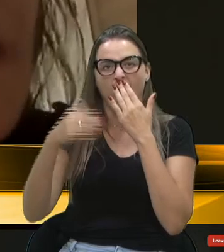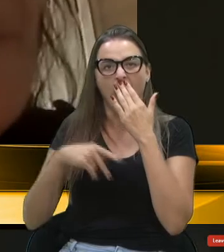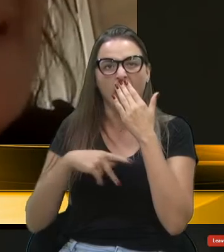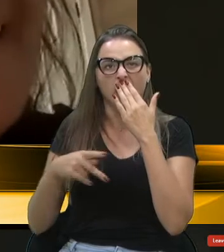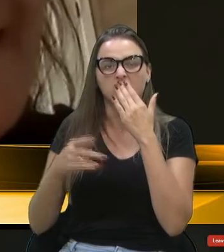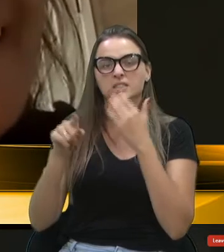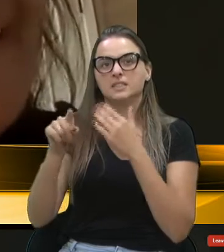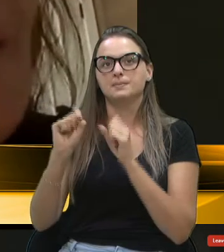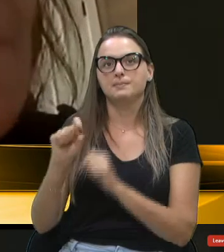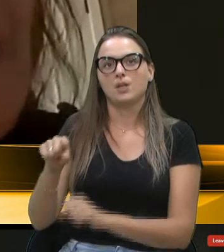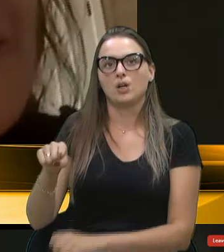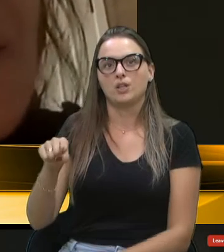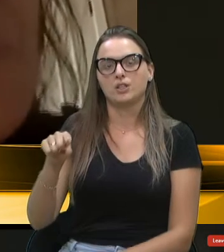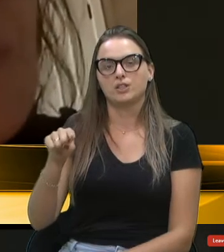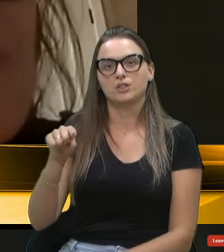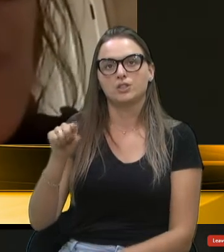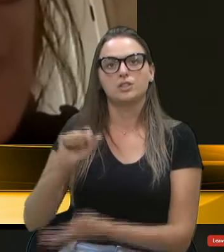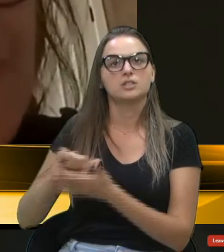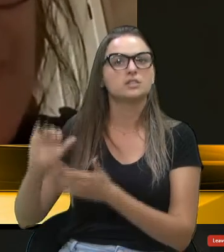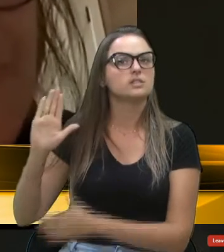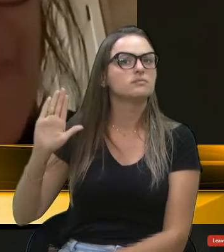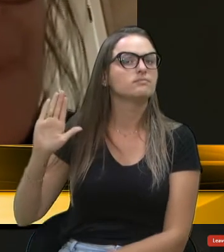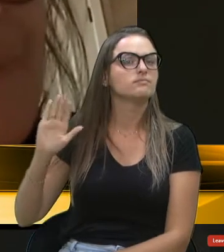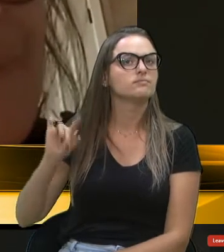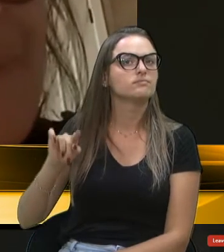Ah, desculpa. A boa parte, quem me pediu?